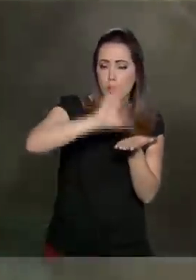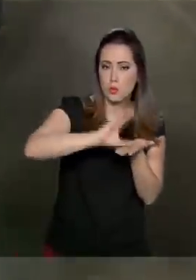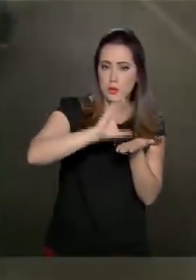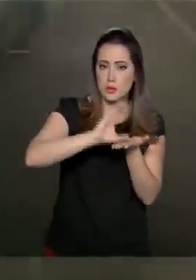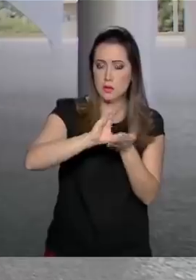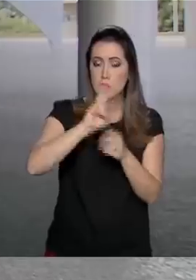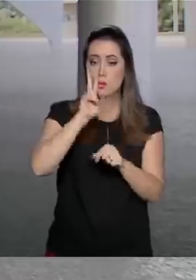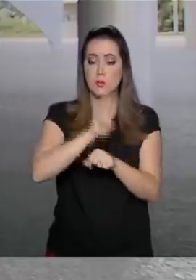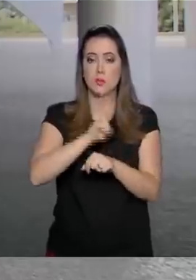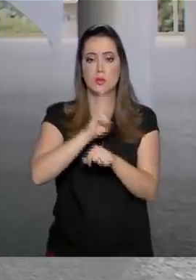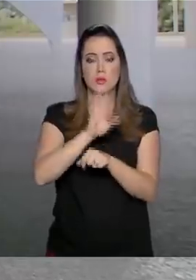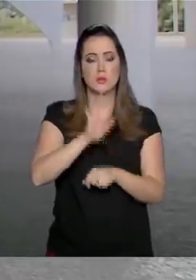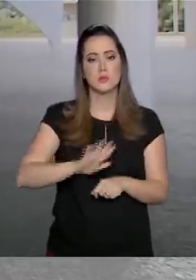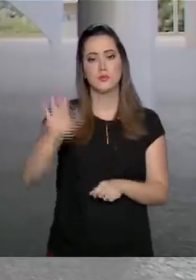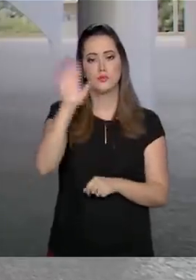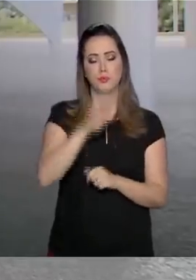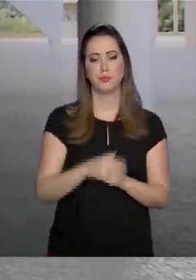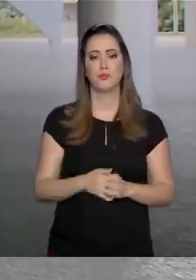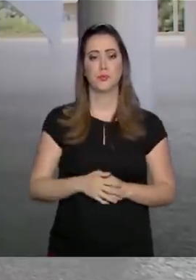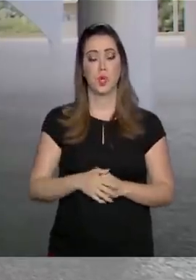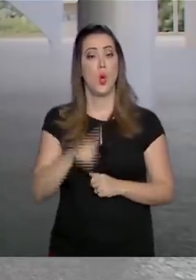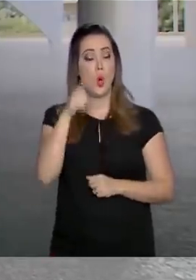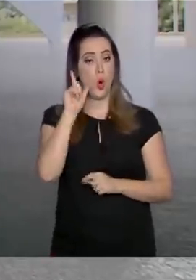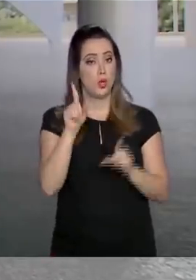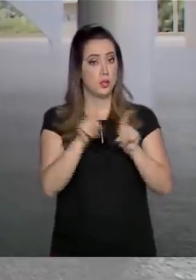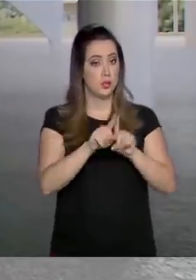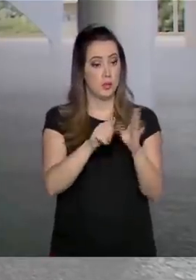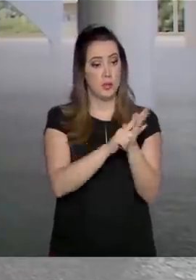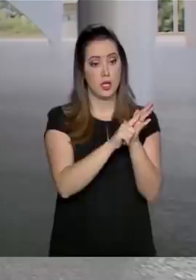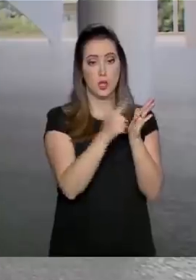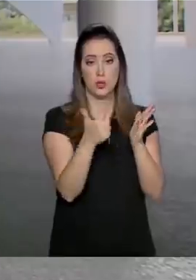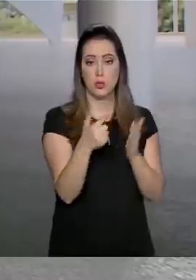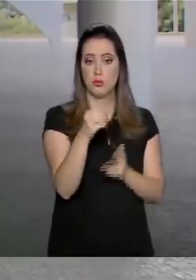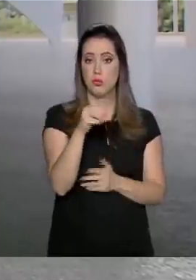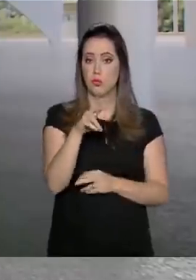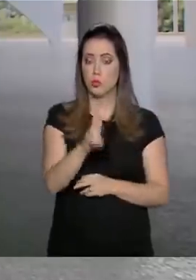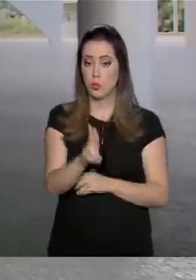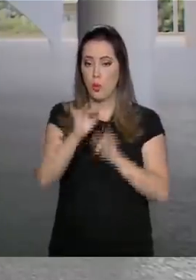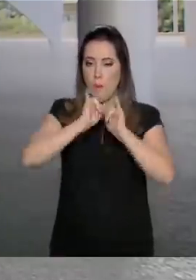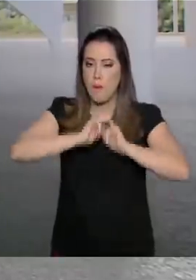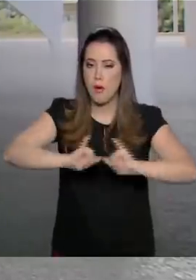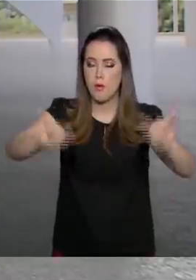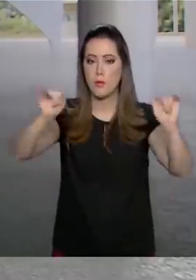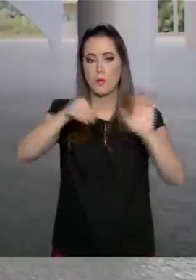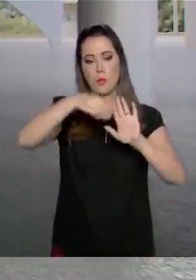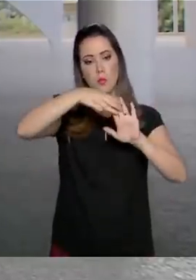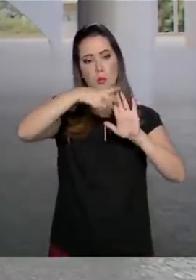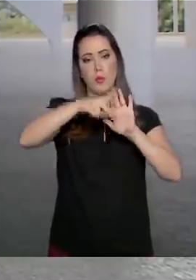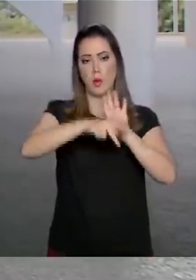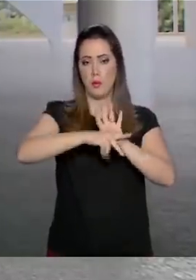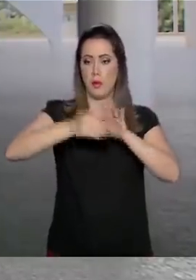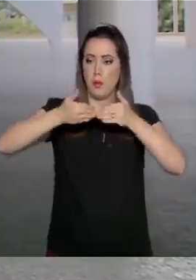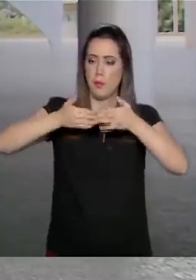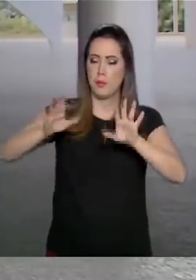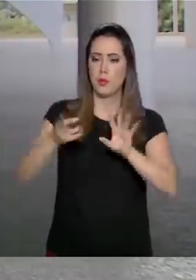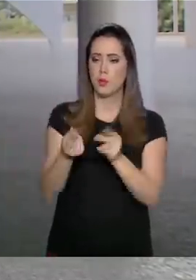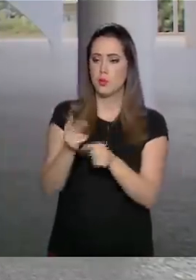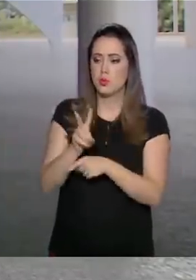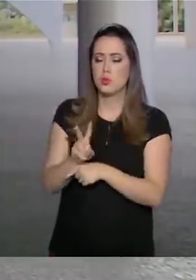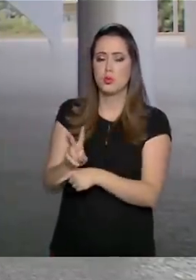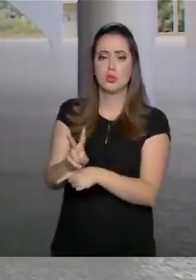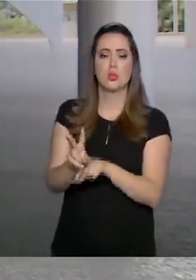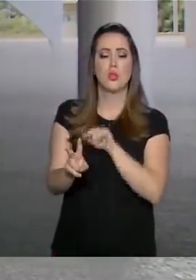E ontem, também em edição extra do Diário Oficial da União, o governo publicou uma medida provisória que autoriza a abertura de crédito